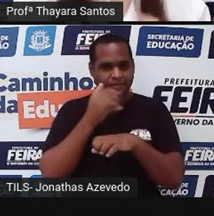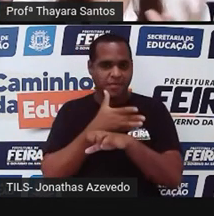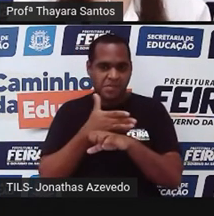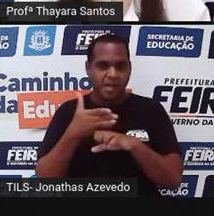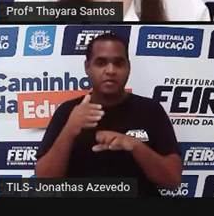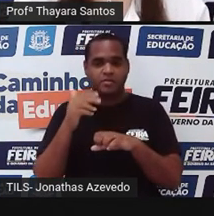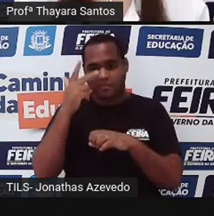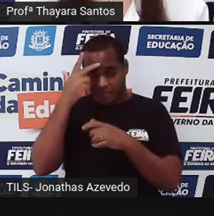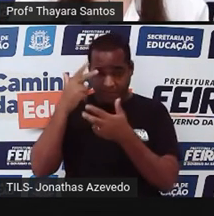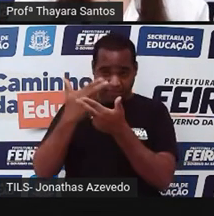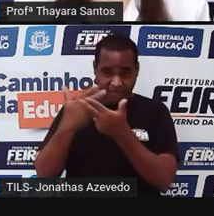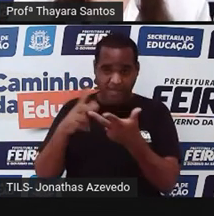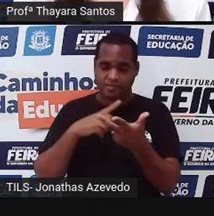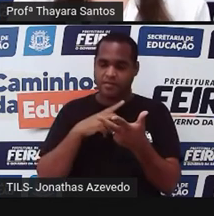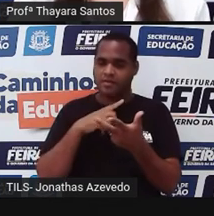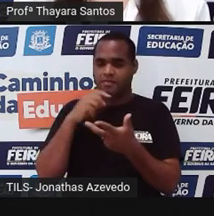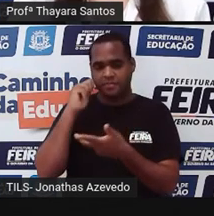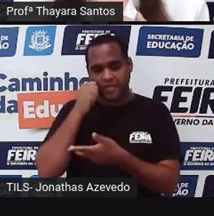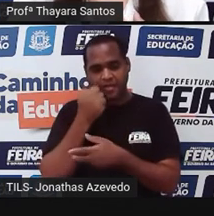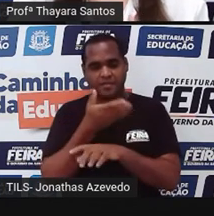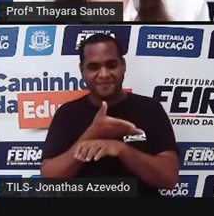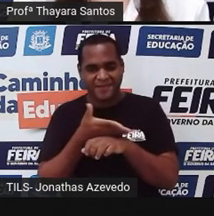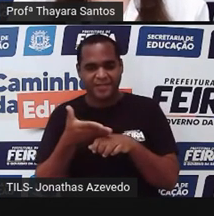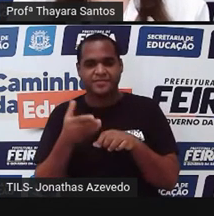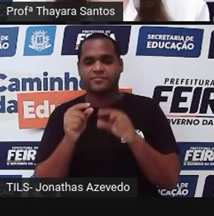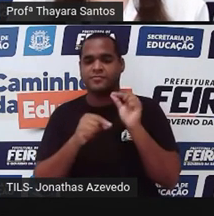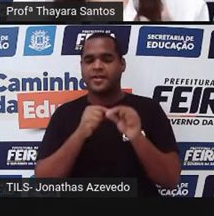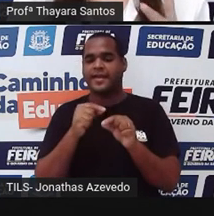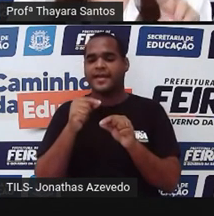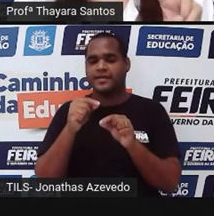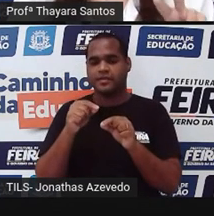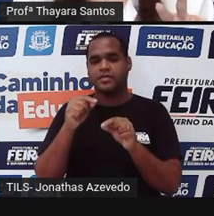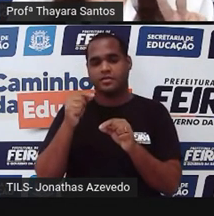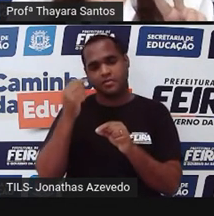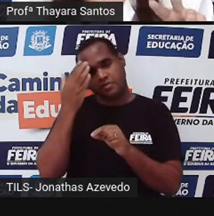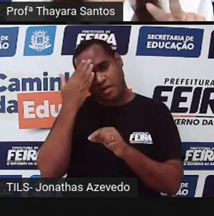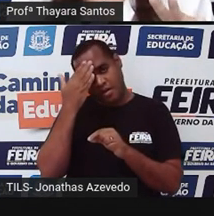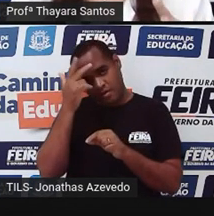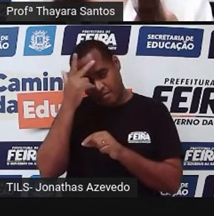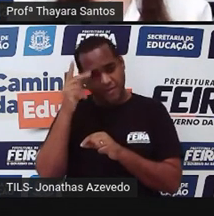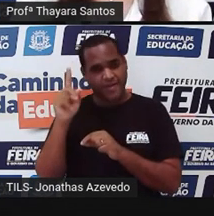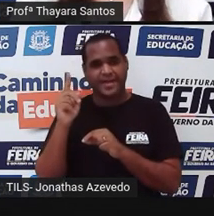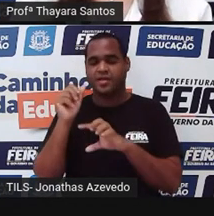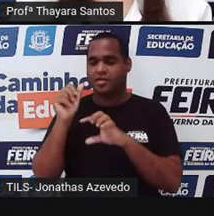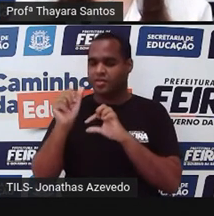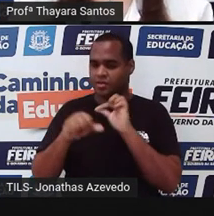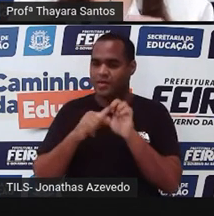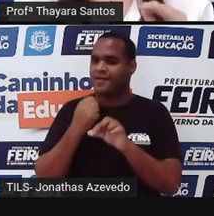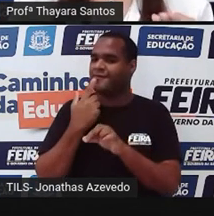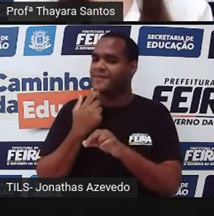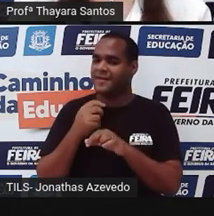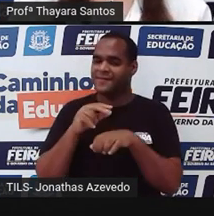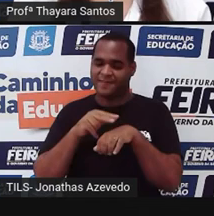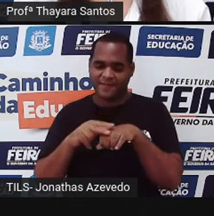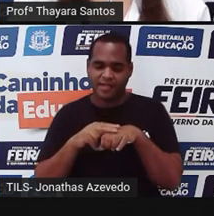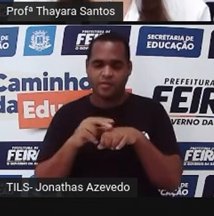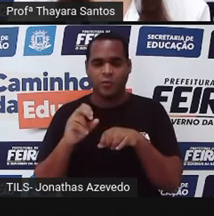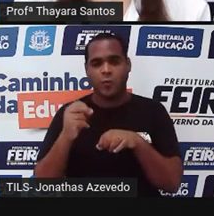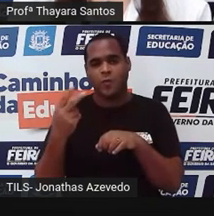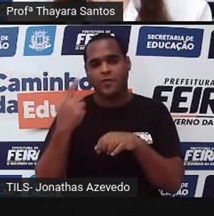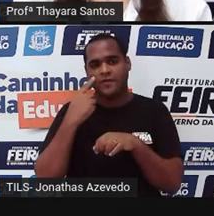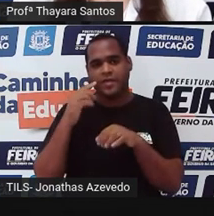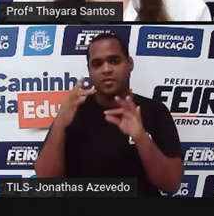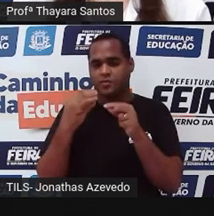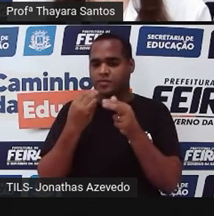pessoas é preto e branco. Tem casos que a pessoa troca a cor vermelha pela cor verde, ou então enxerga tudo marrã.